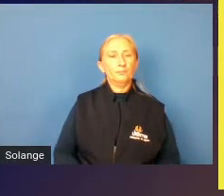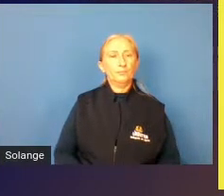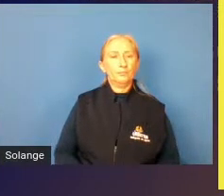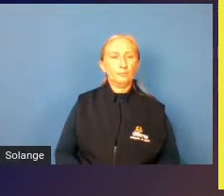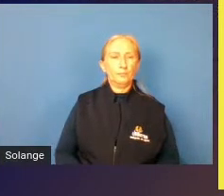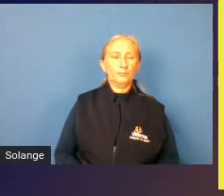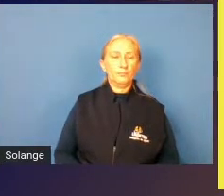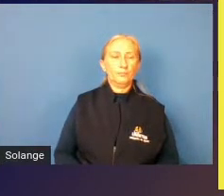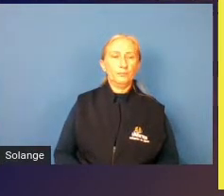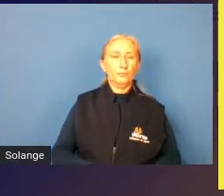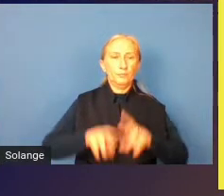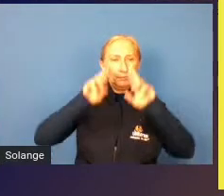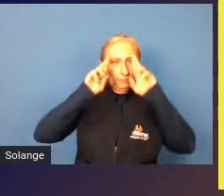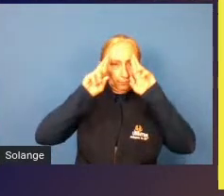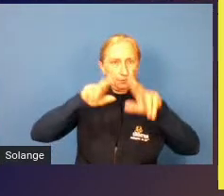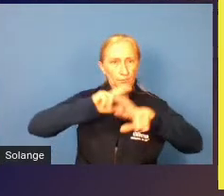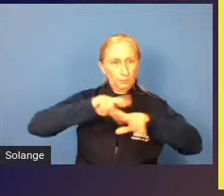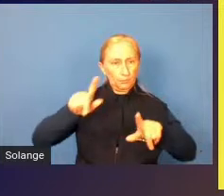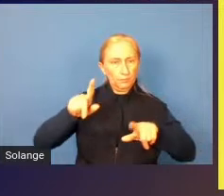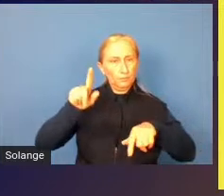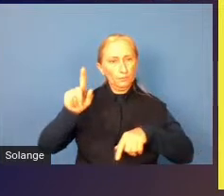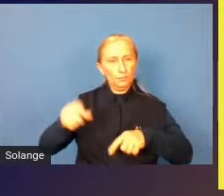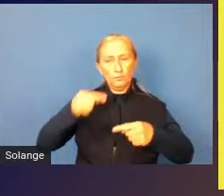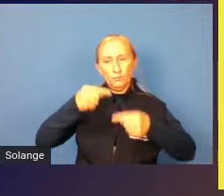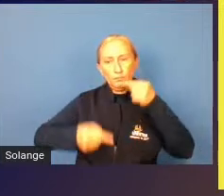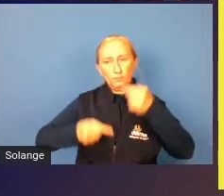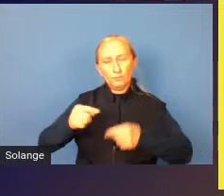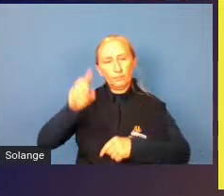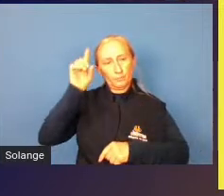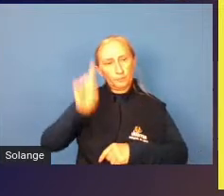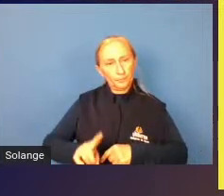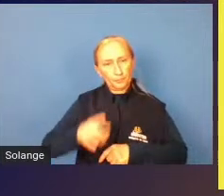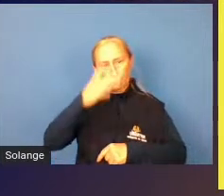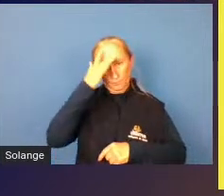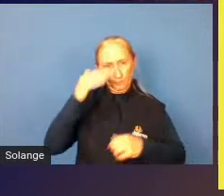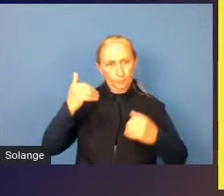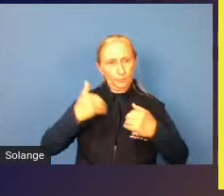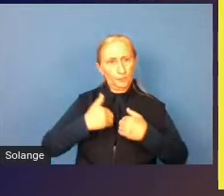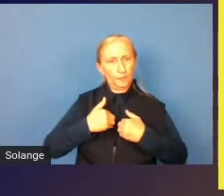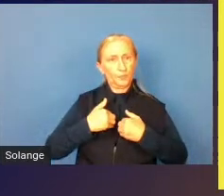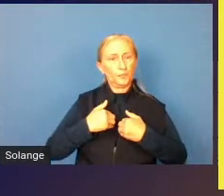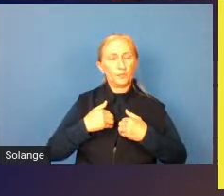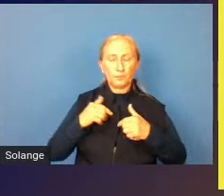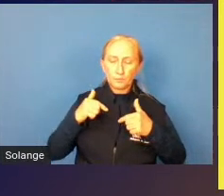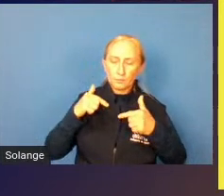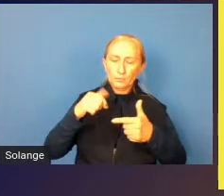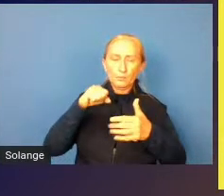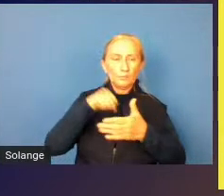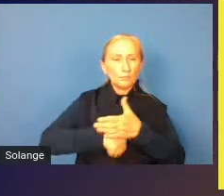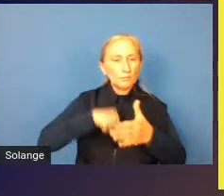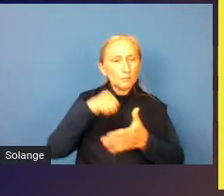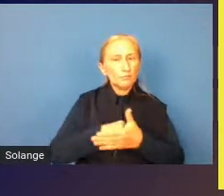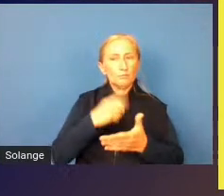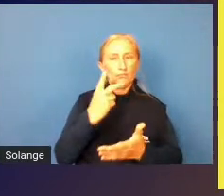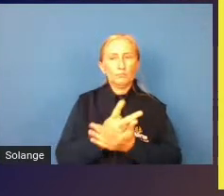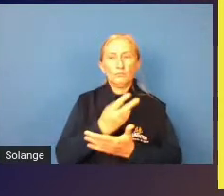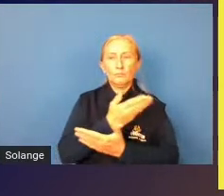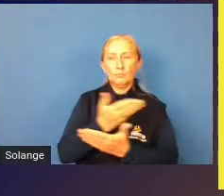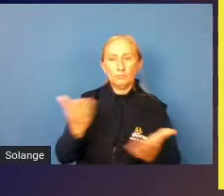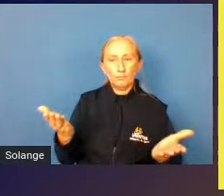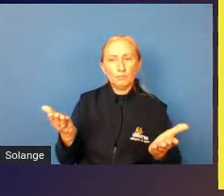respeito as diferenças e posição política e direitos dos autistas a gente tem que reivindicar isso aí sempre para eles